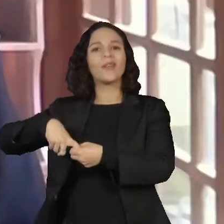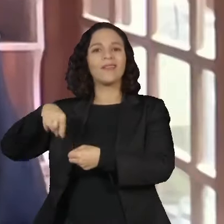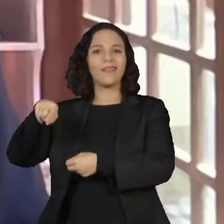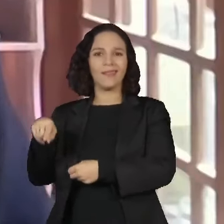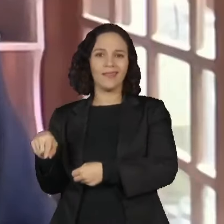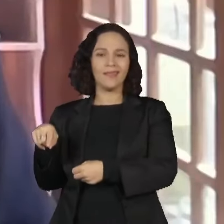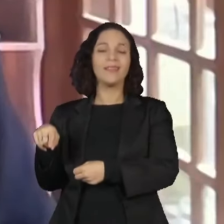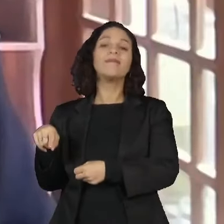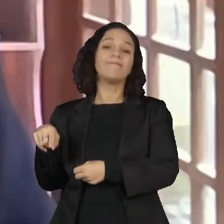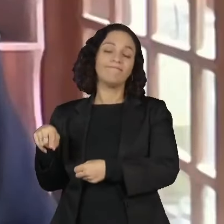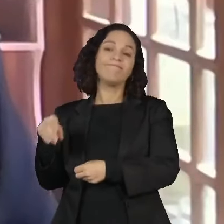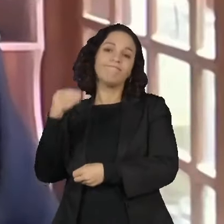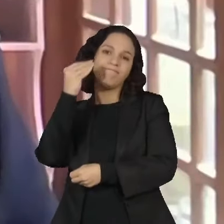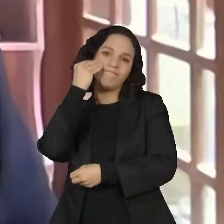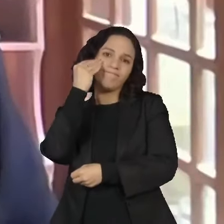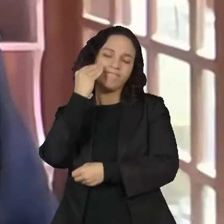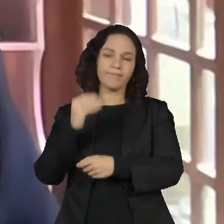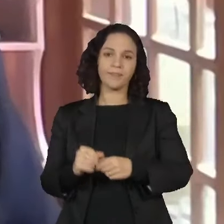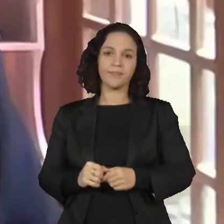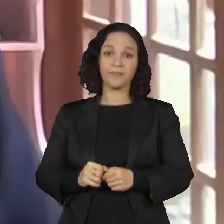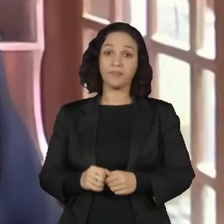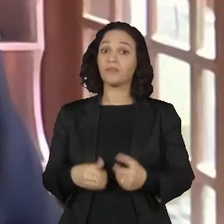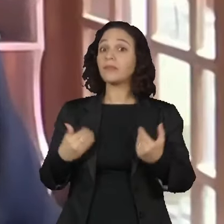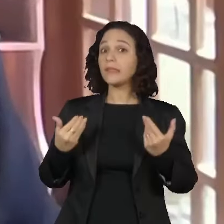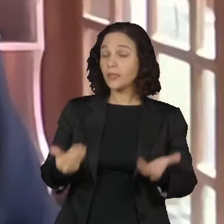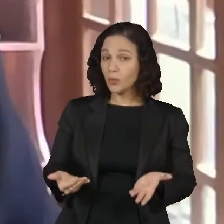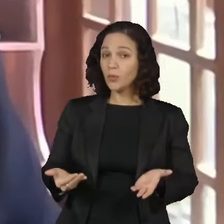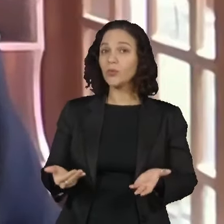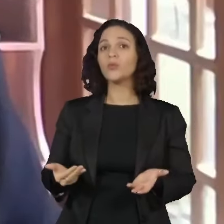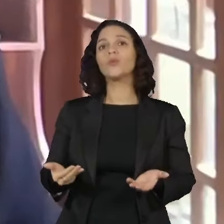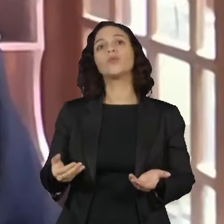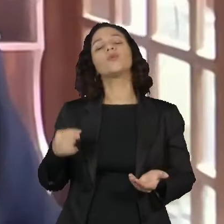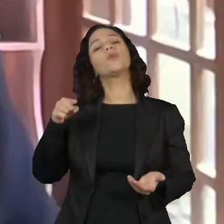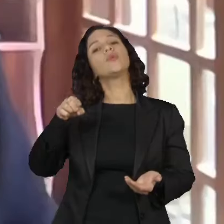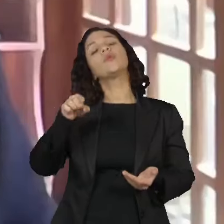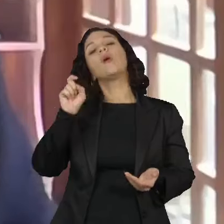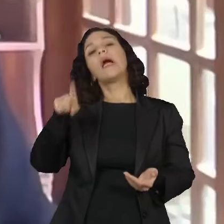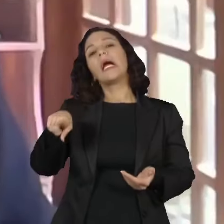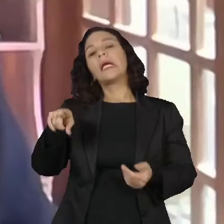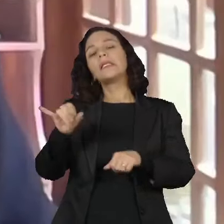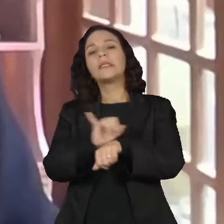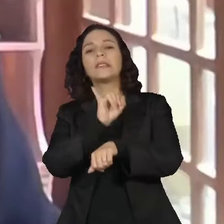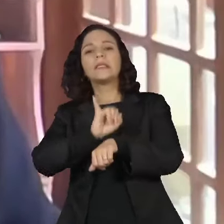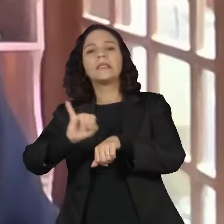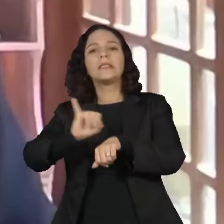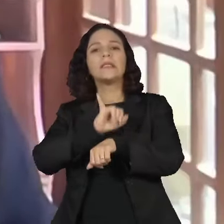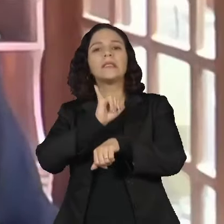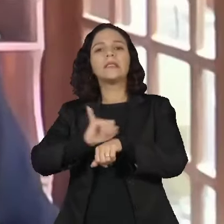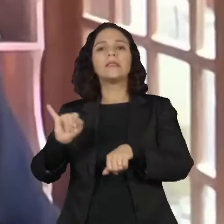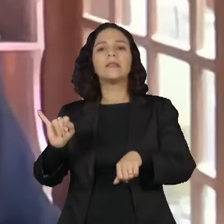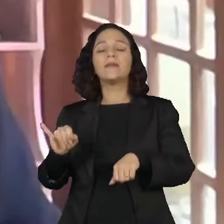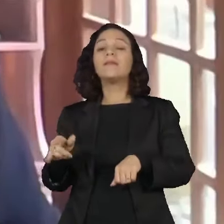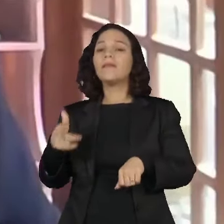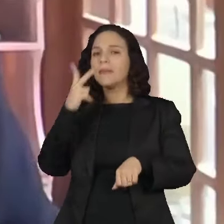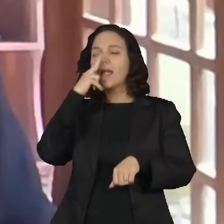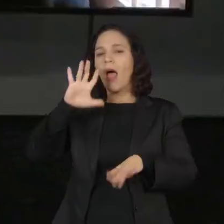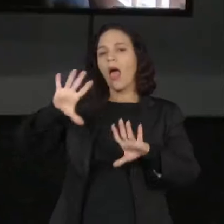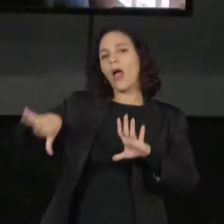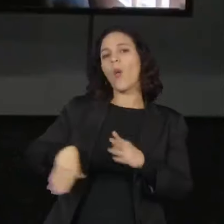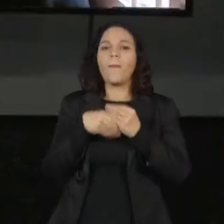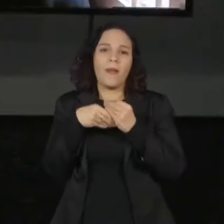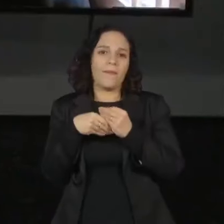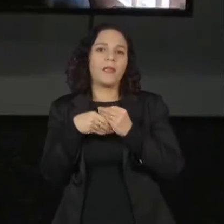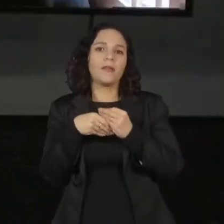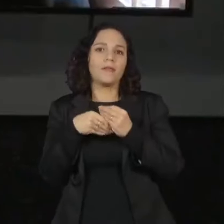recorrência da doença. Então, isso, ele atua de forma, como a gente fala, de forma adjuvante, quer dizer,